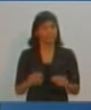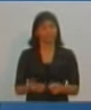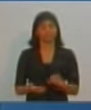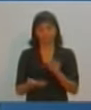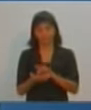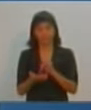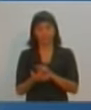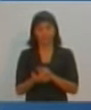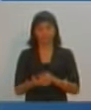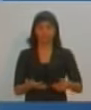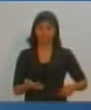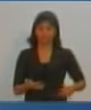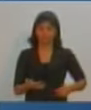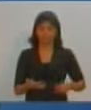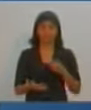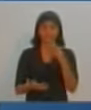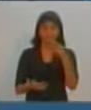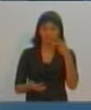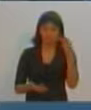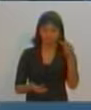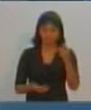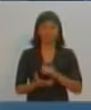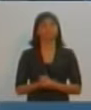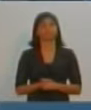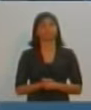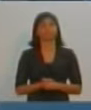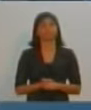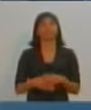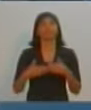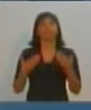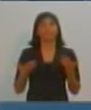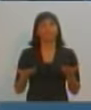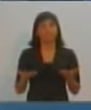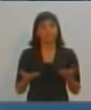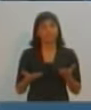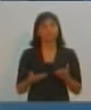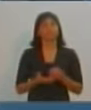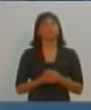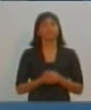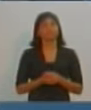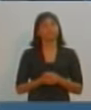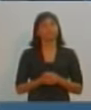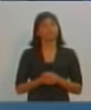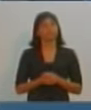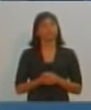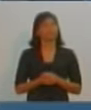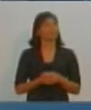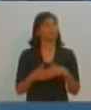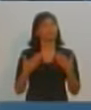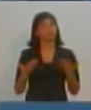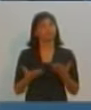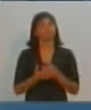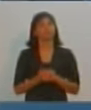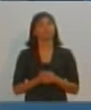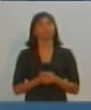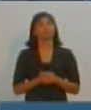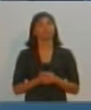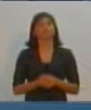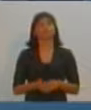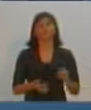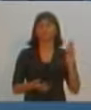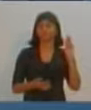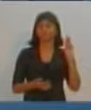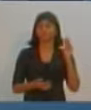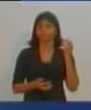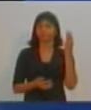tem que ser dita. Bom, então, agora, quem tem a réplica do candidato Daniel, 30 segundos.